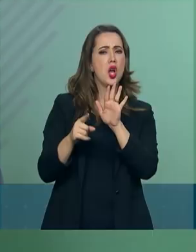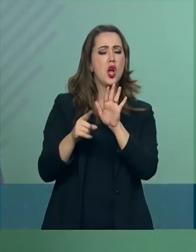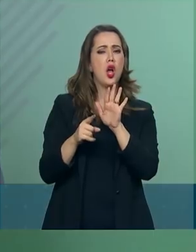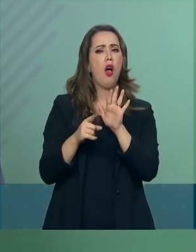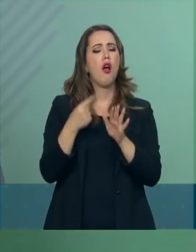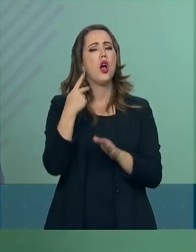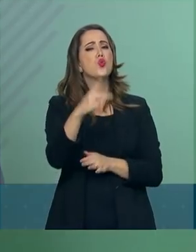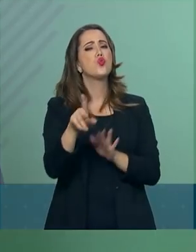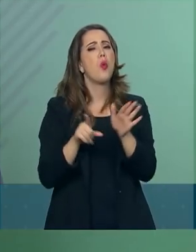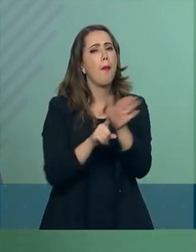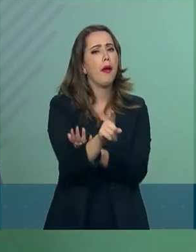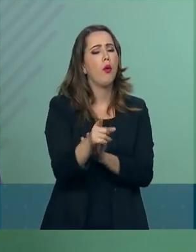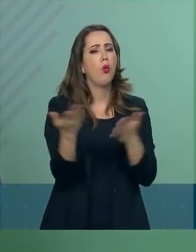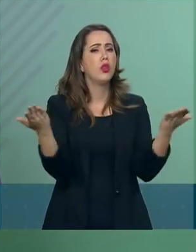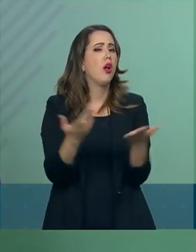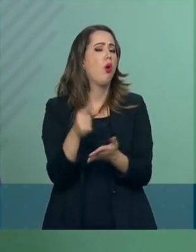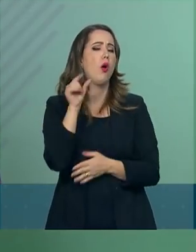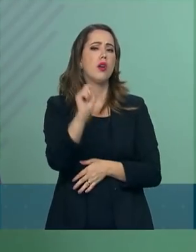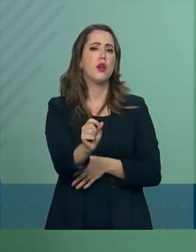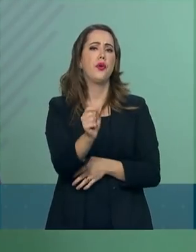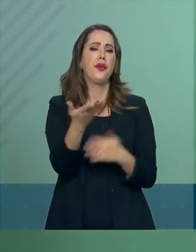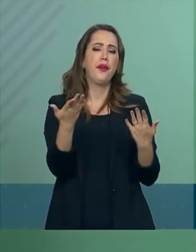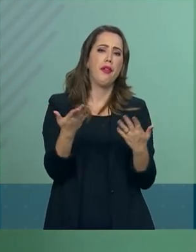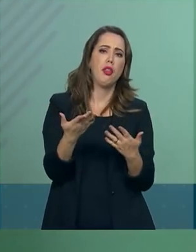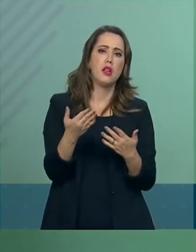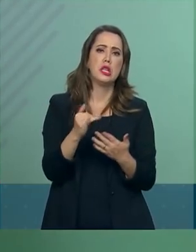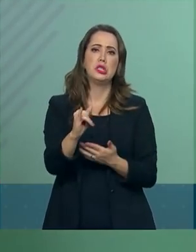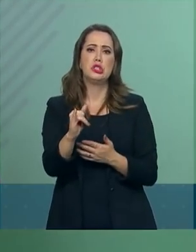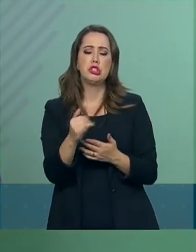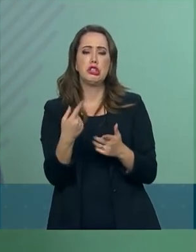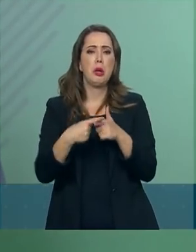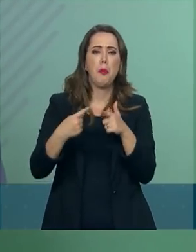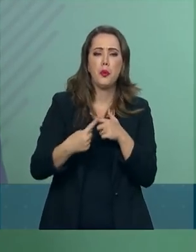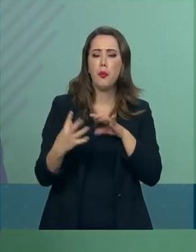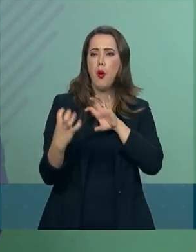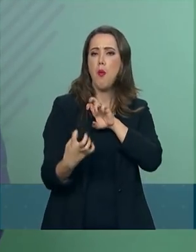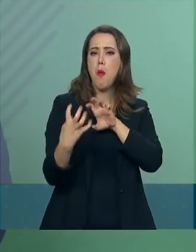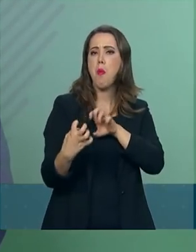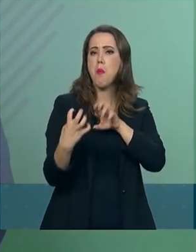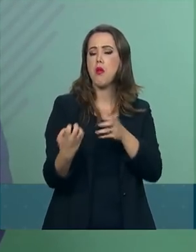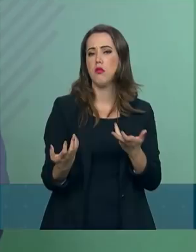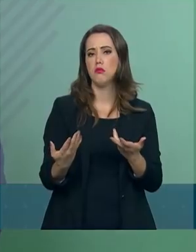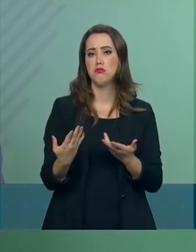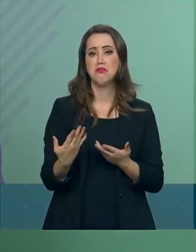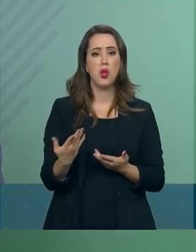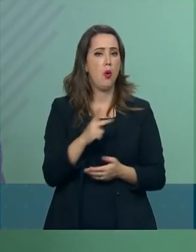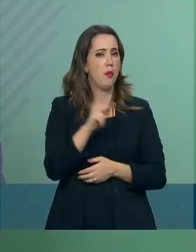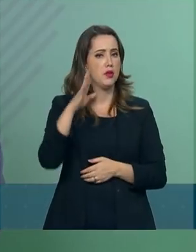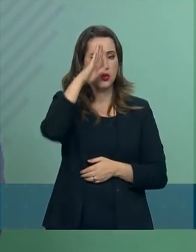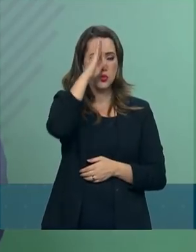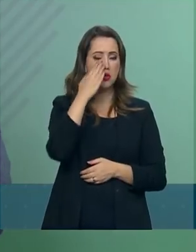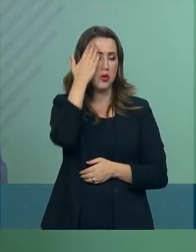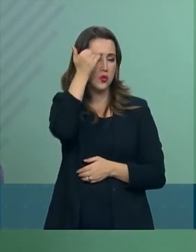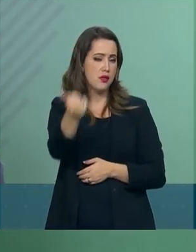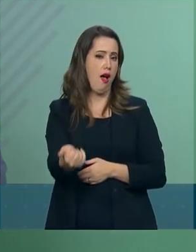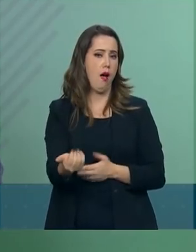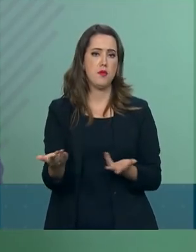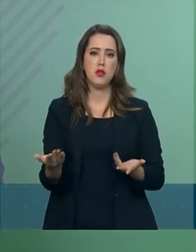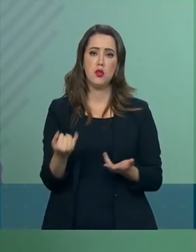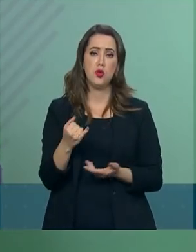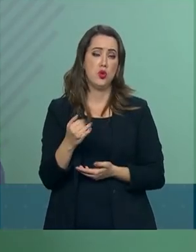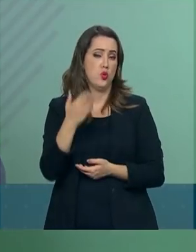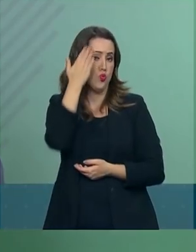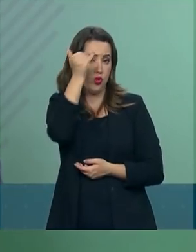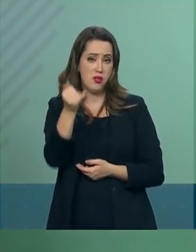que eventualmente haja essa cisânia, essa cisânia desconhecida pelo presidente. Eu não estou dizendo que ela